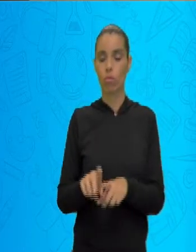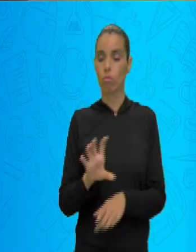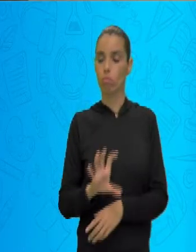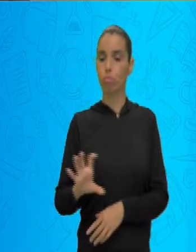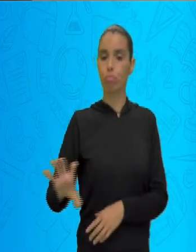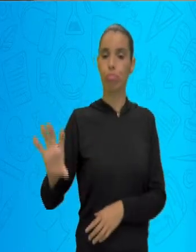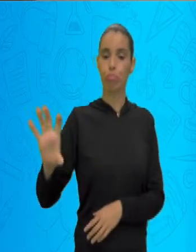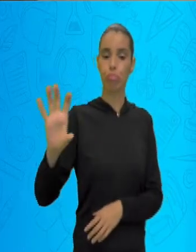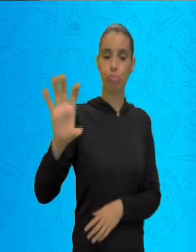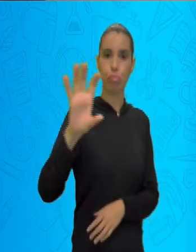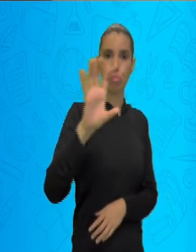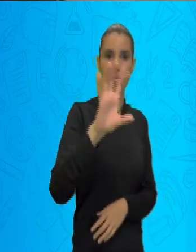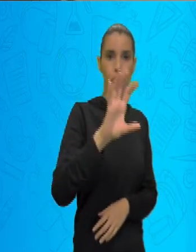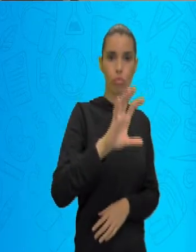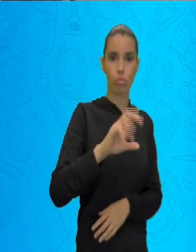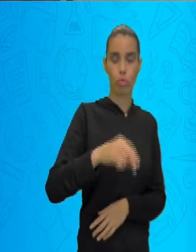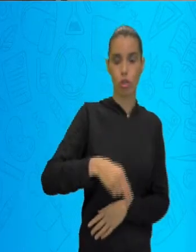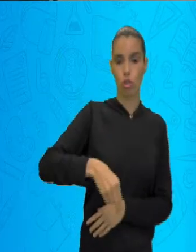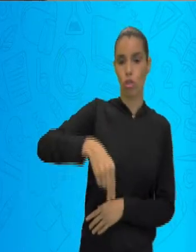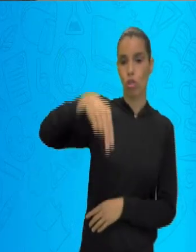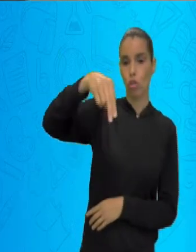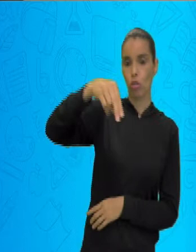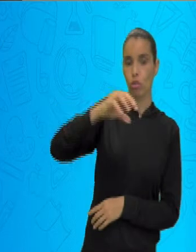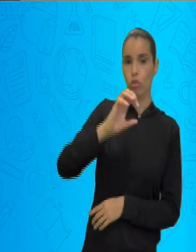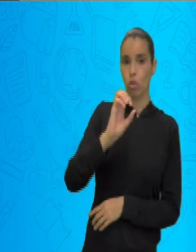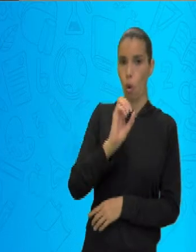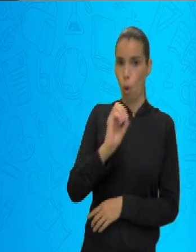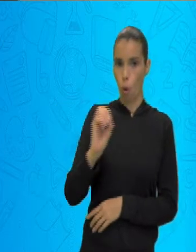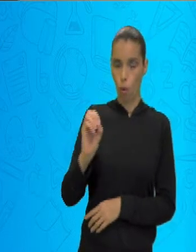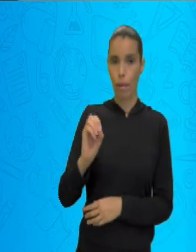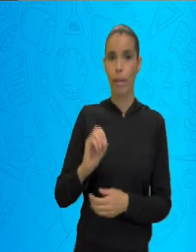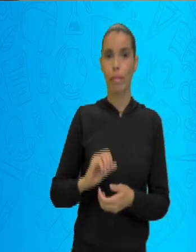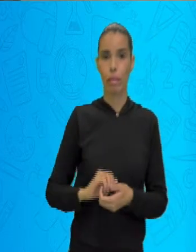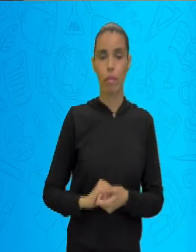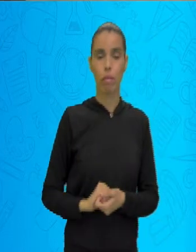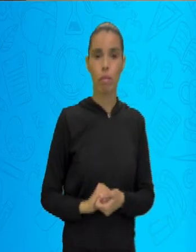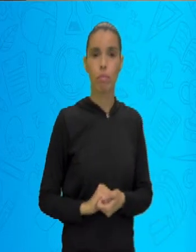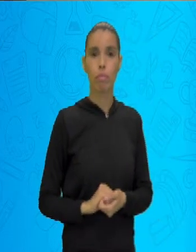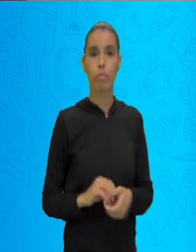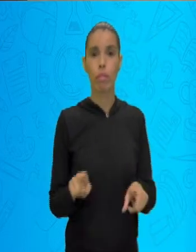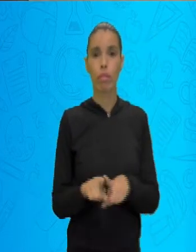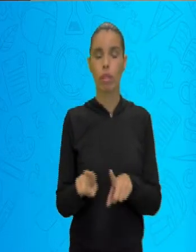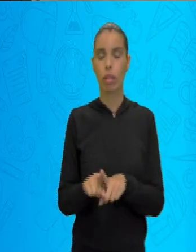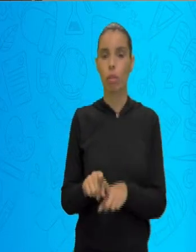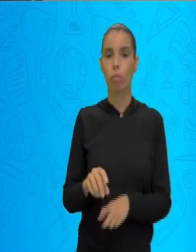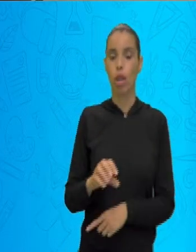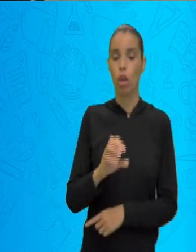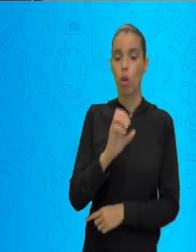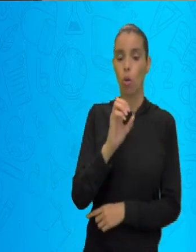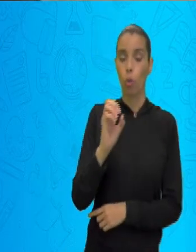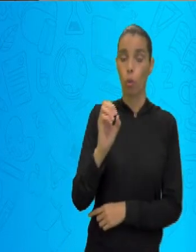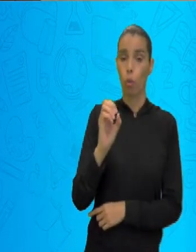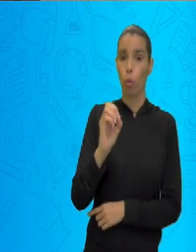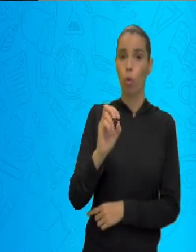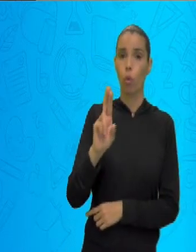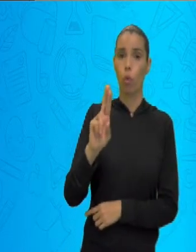tem a região norte-oriental, tem a região oriental,